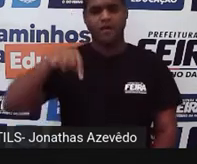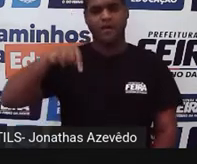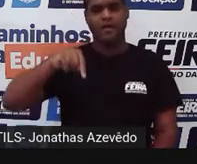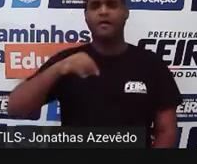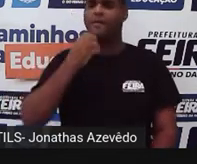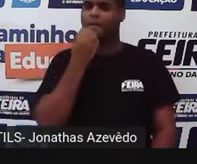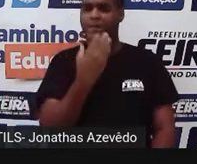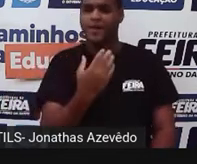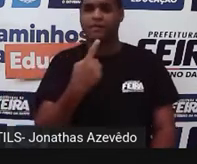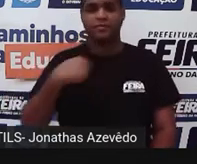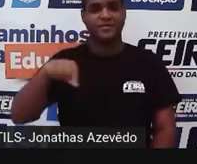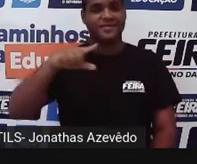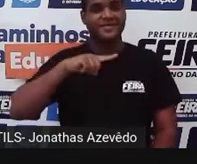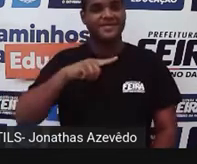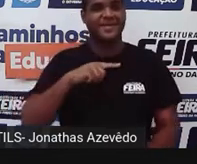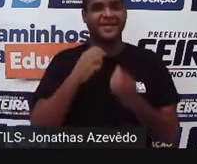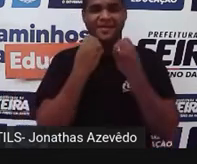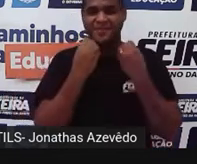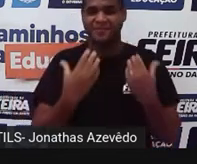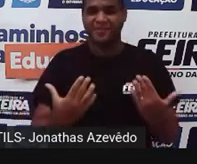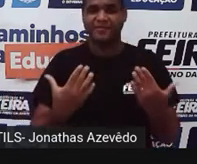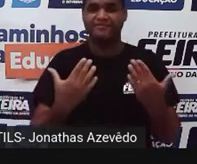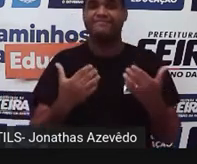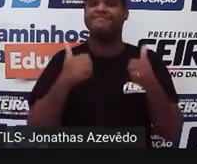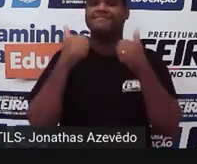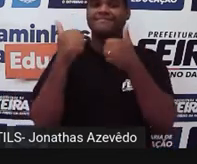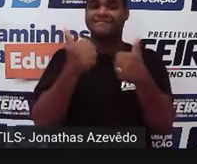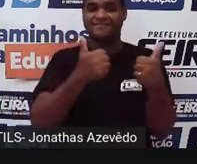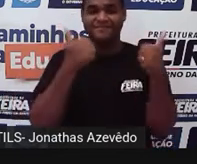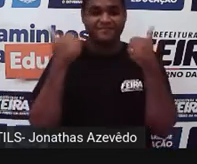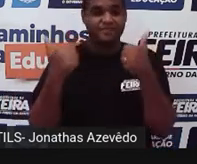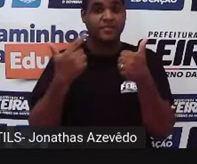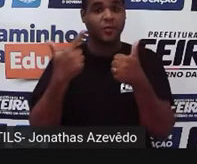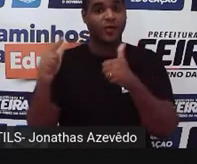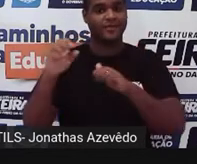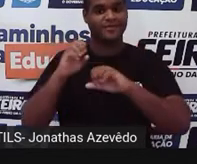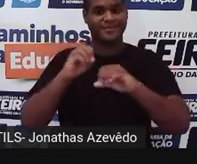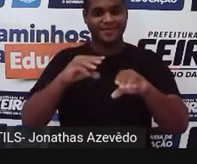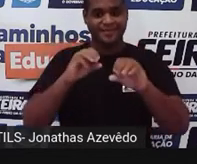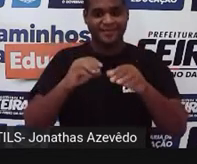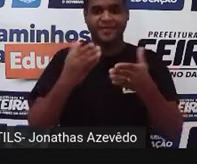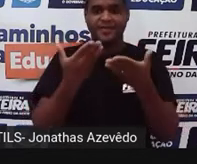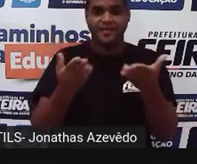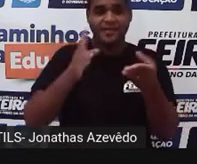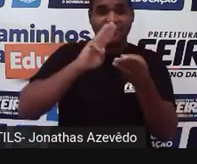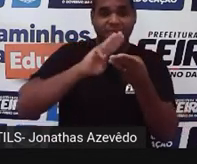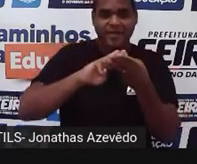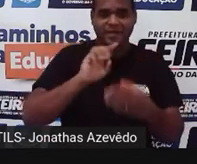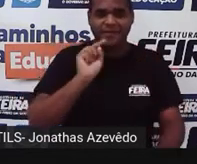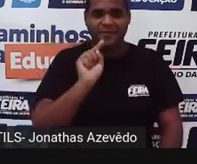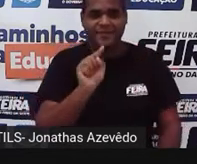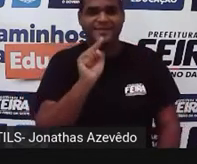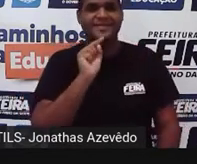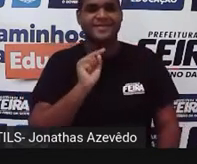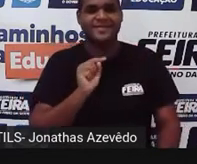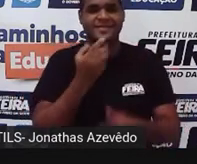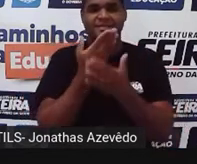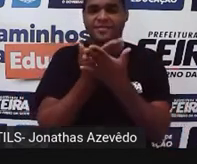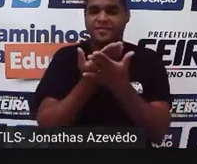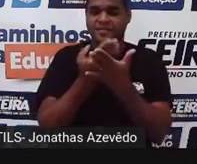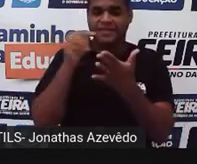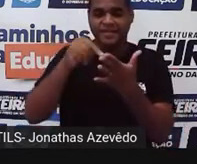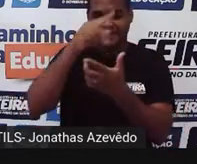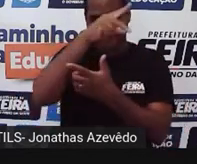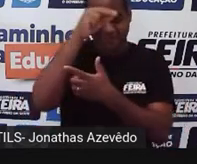desse lado? Tudo bem conosco? Bacana aula de matemática para você que é estudante da nossa rede